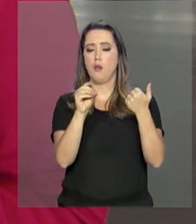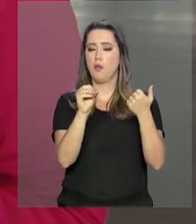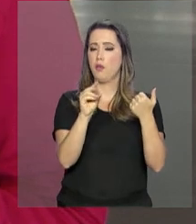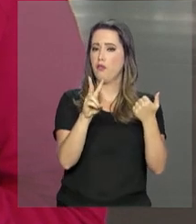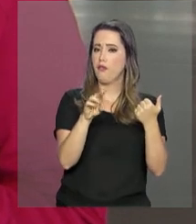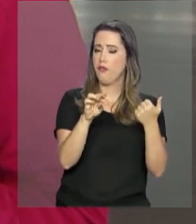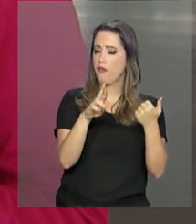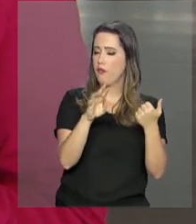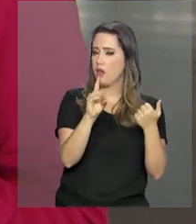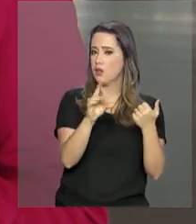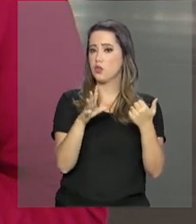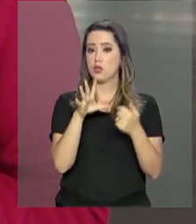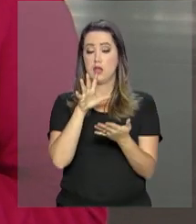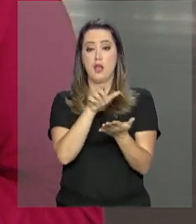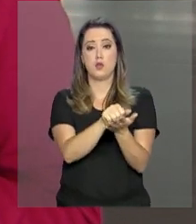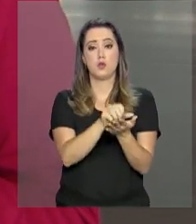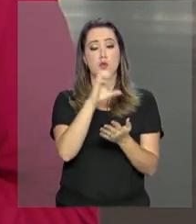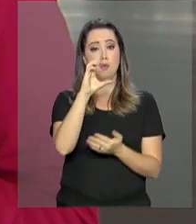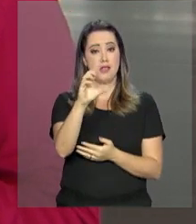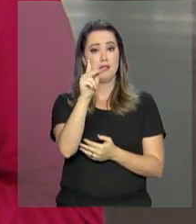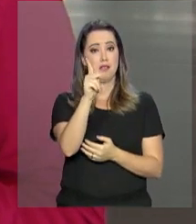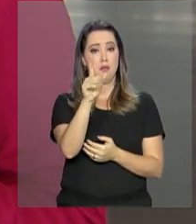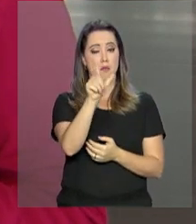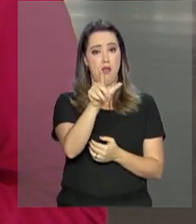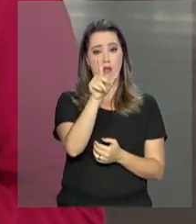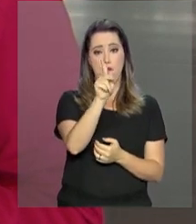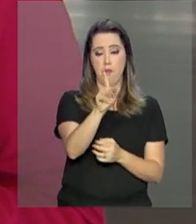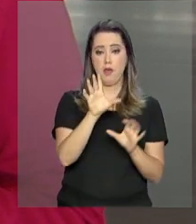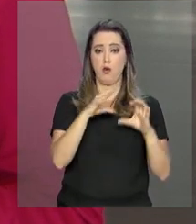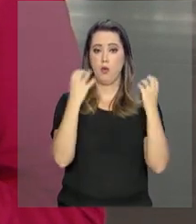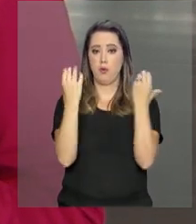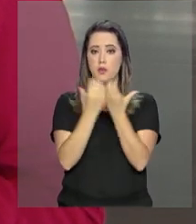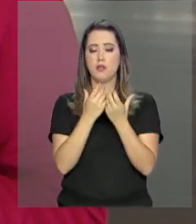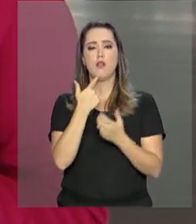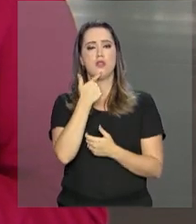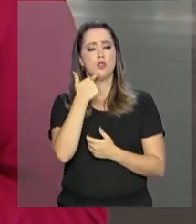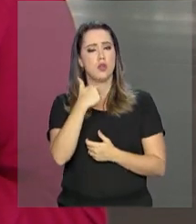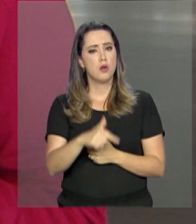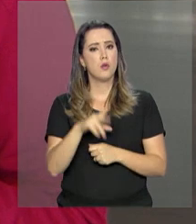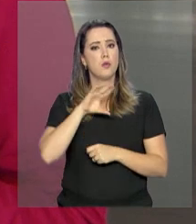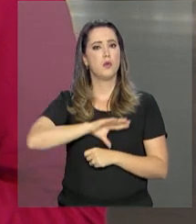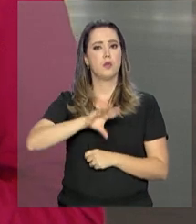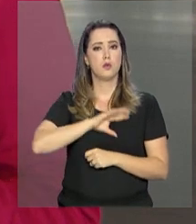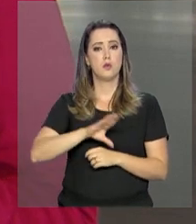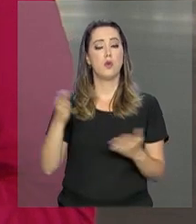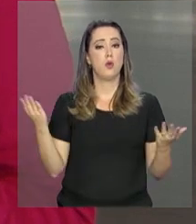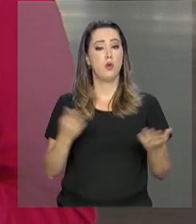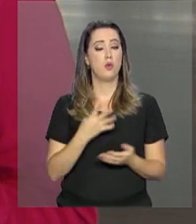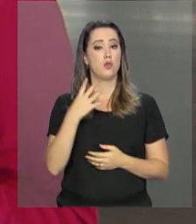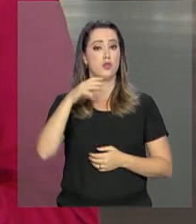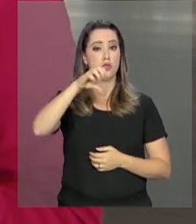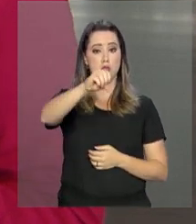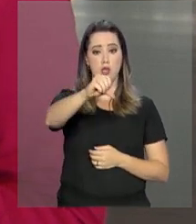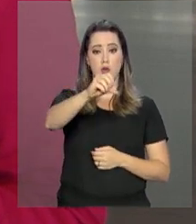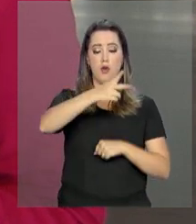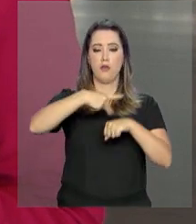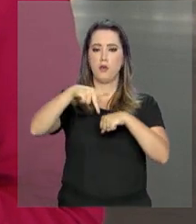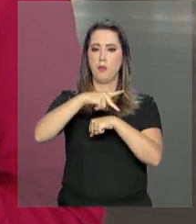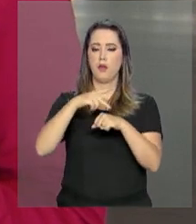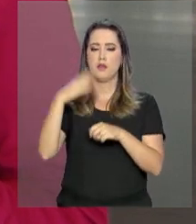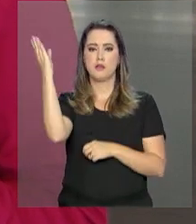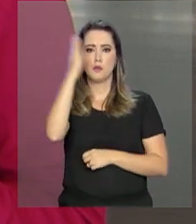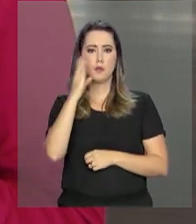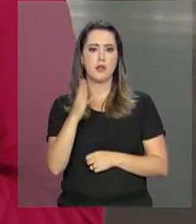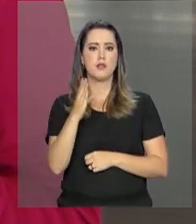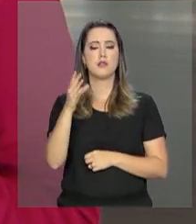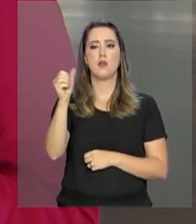próximos dois anos. A Comunidade dos Países de Língua Portuguesa atualmente é formada por nove países-membros, como o Brasil,